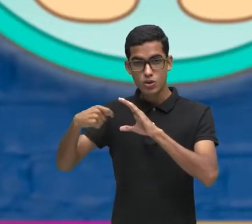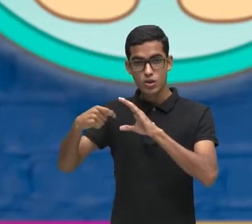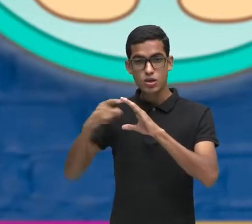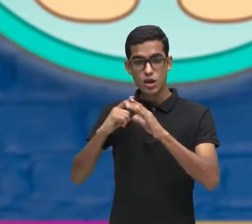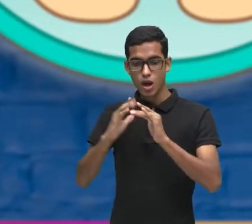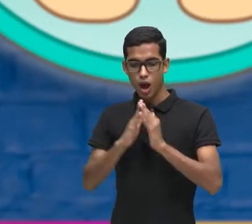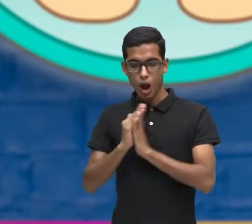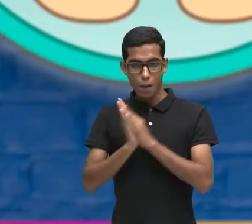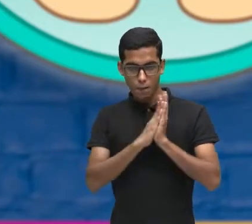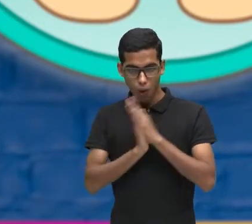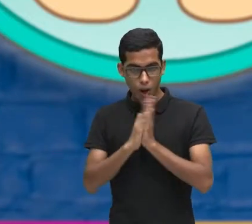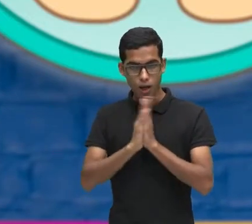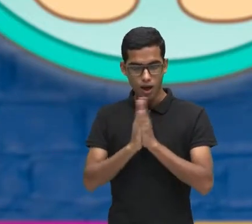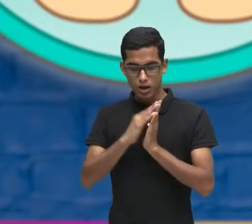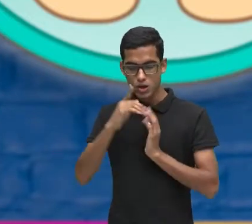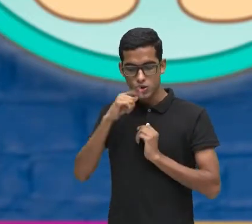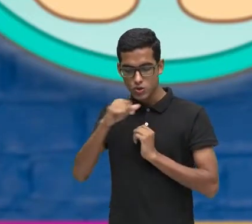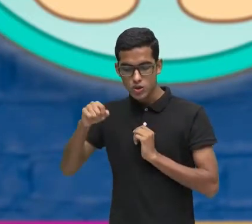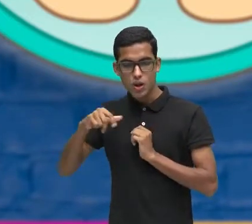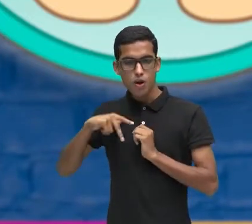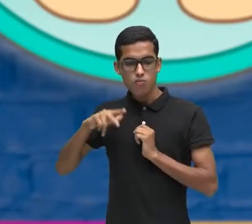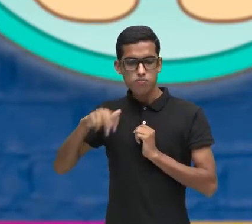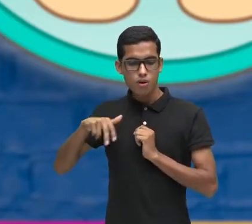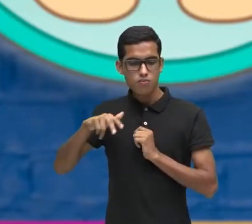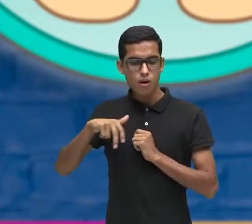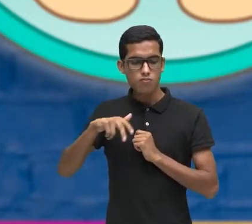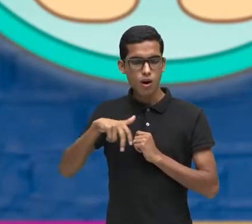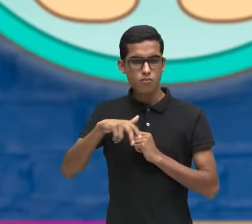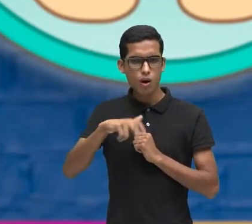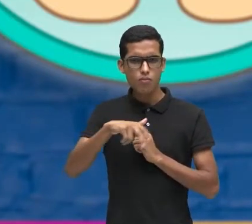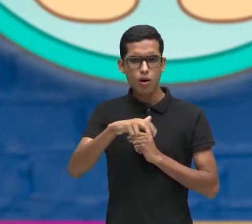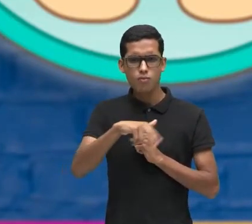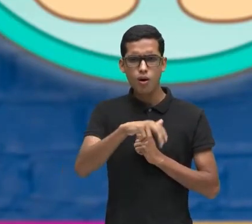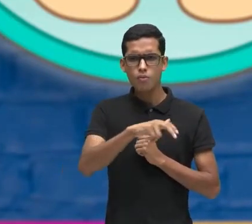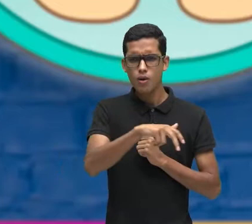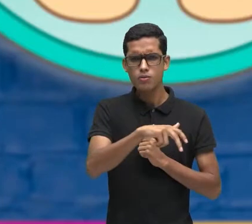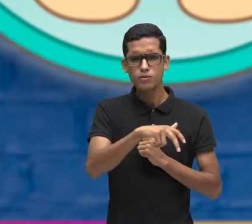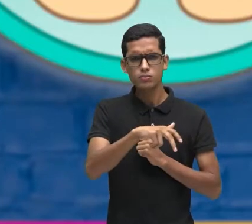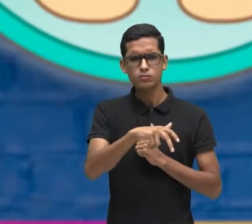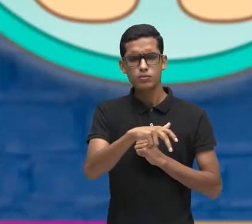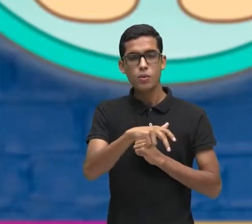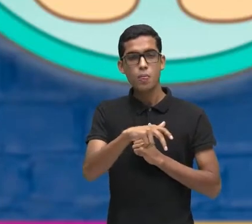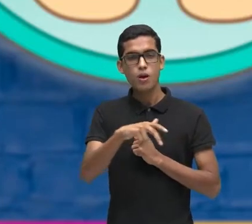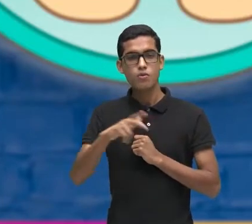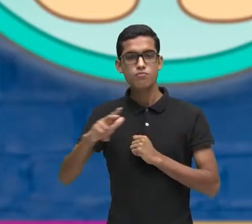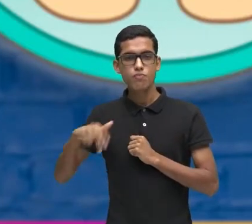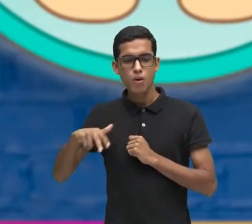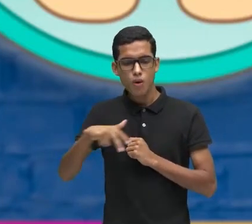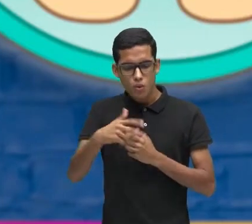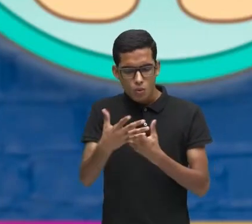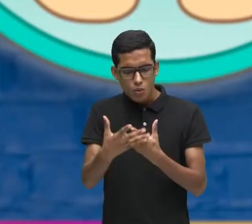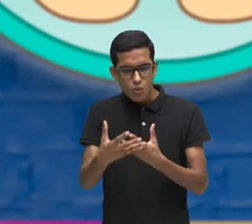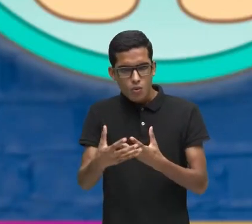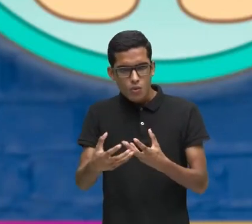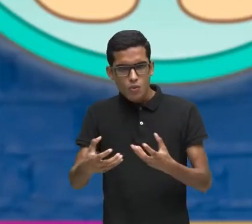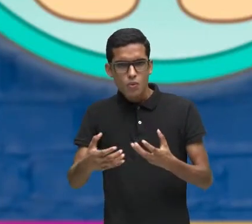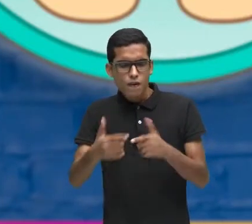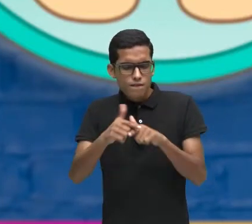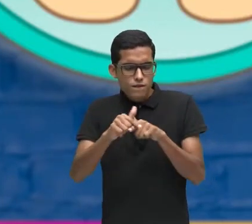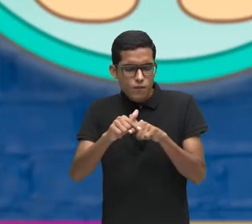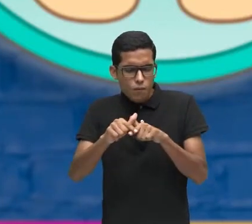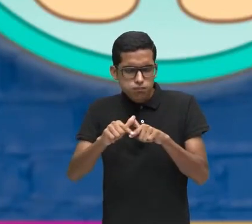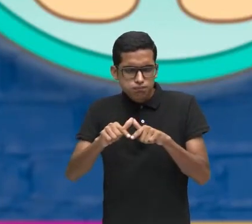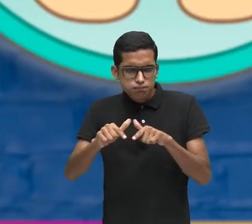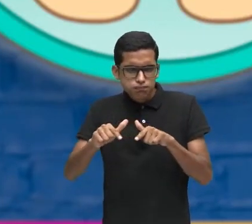caminhando, né? Ela fez uma jornada Por caminhos áridos, né? Caminhos vazios,